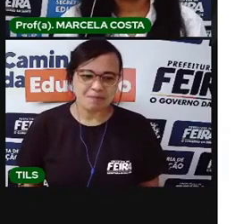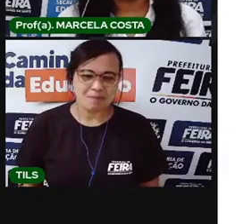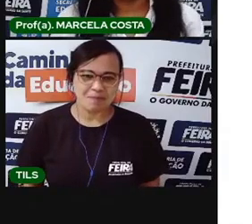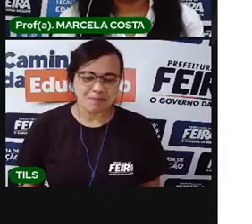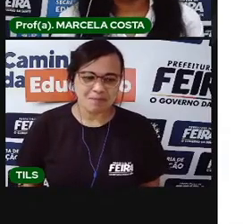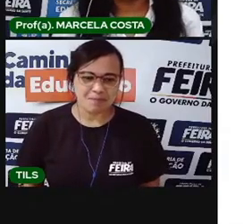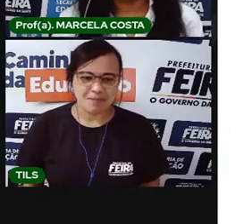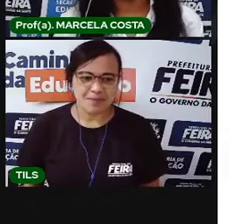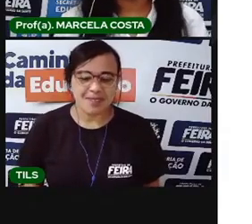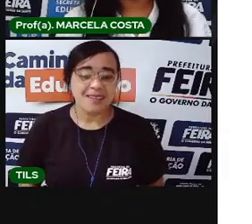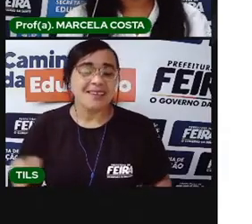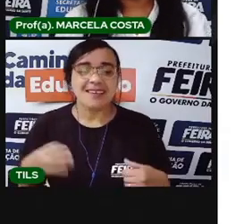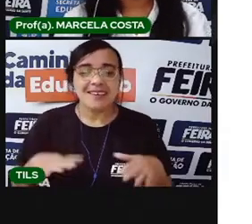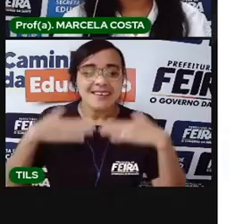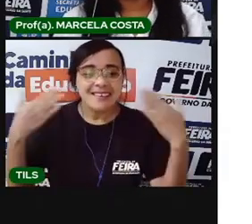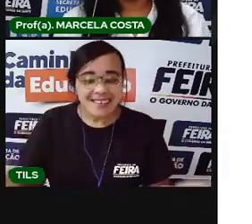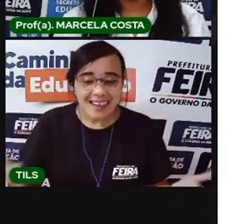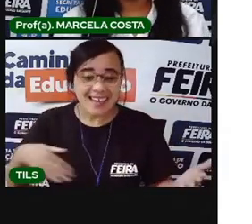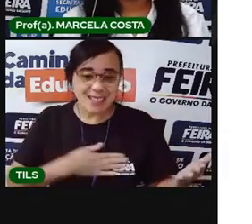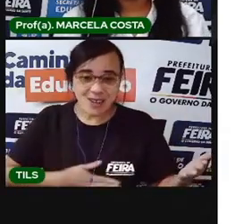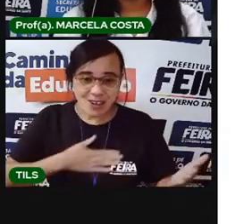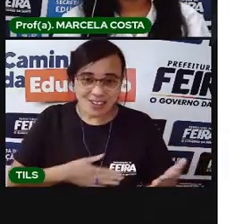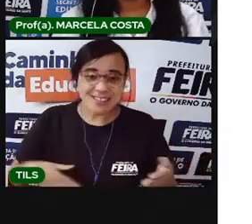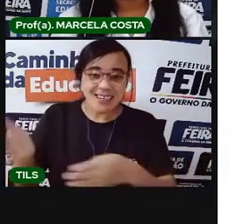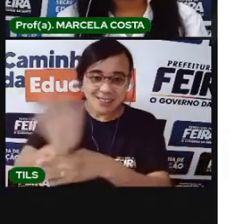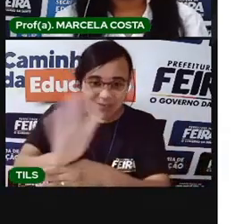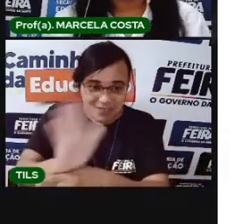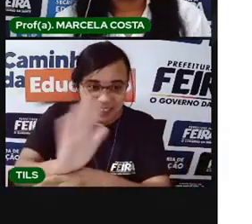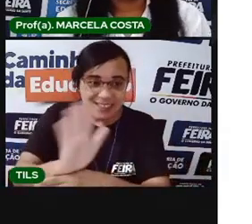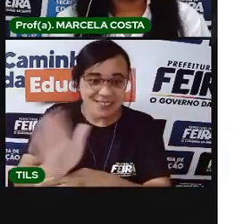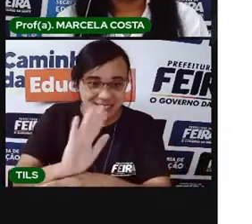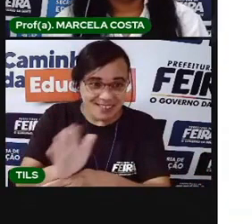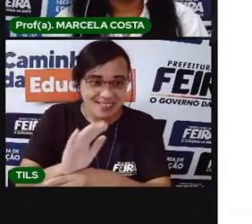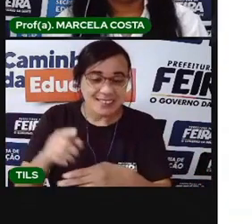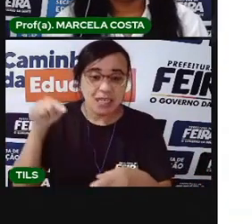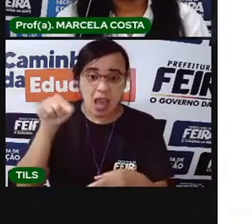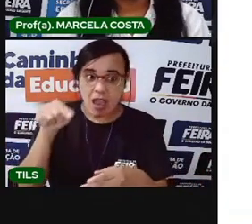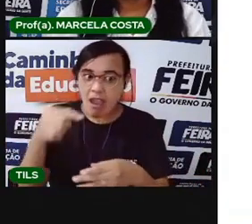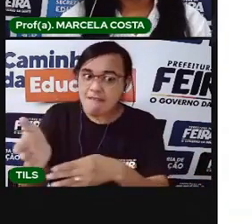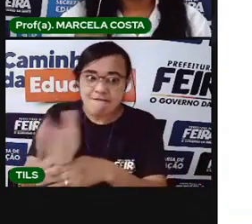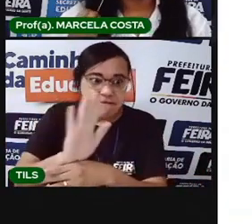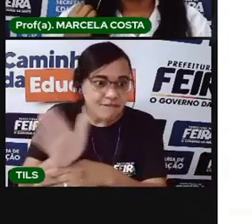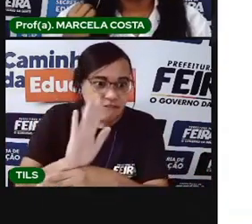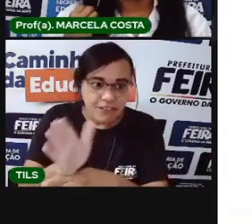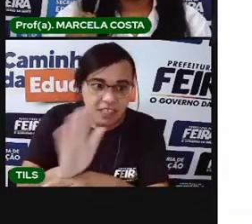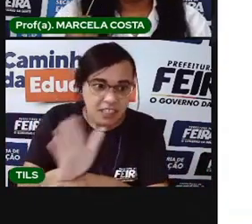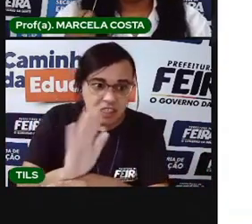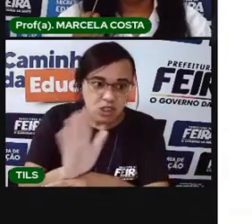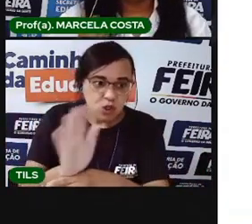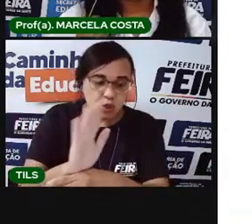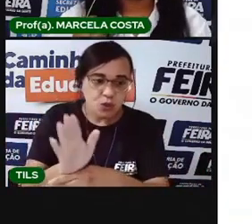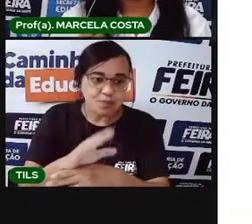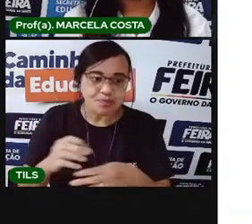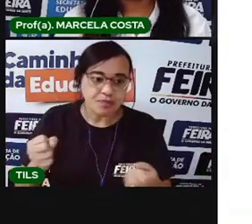E aí, crianças, vocês gostaram do vídeo? Esse vídeo fala de quanta